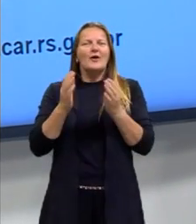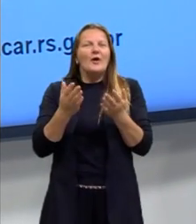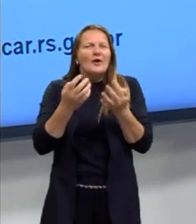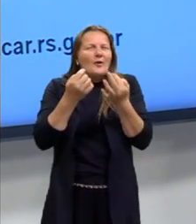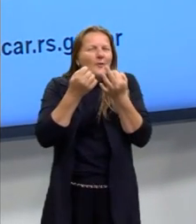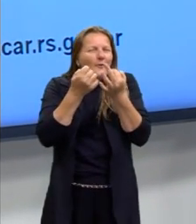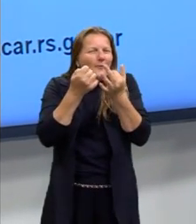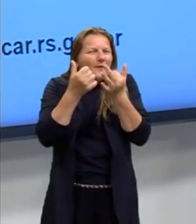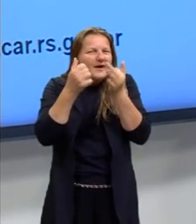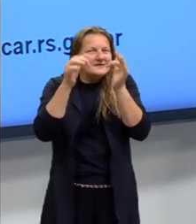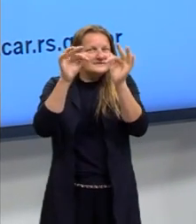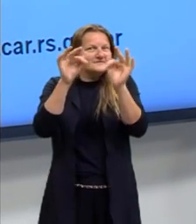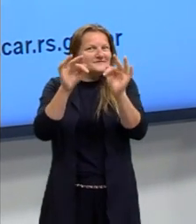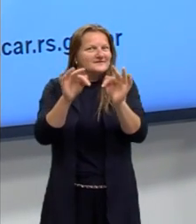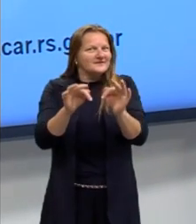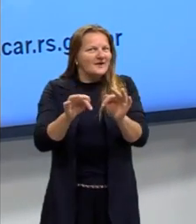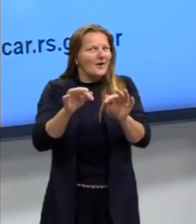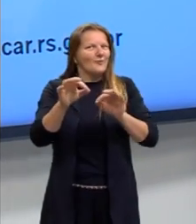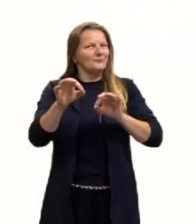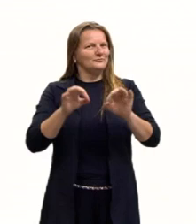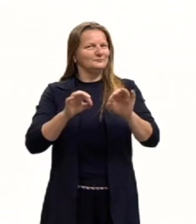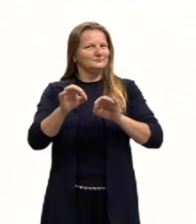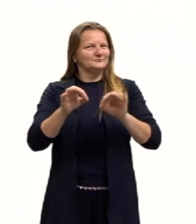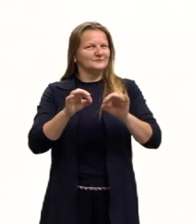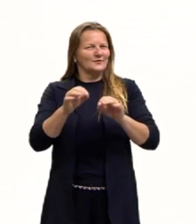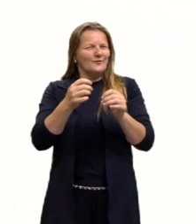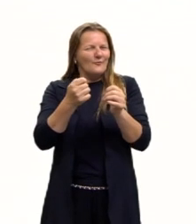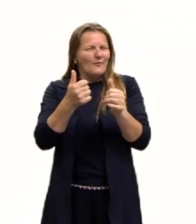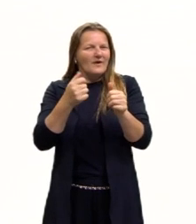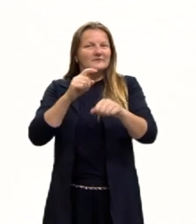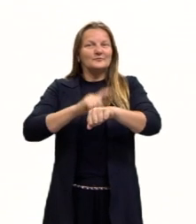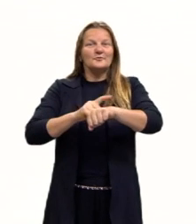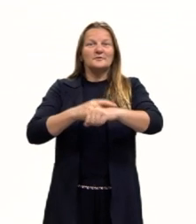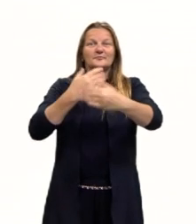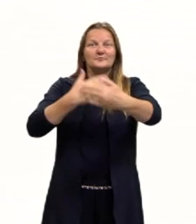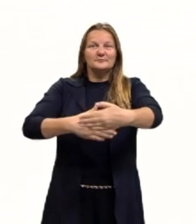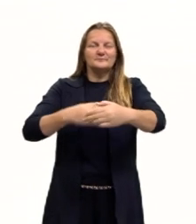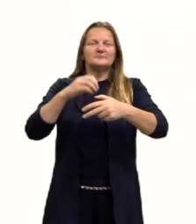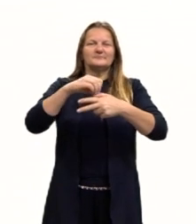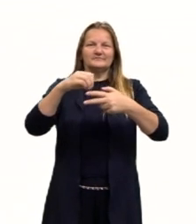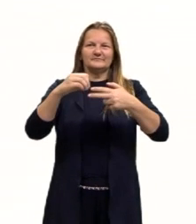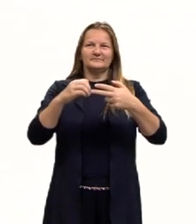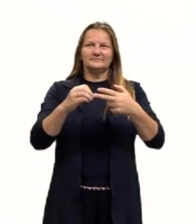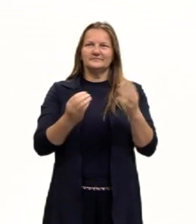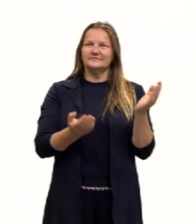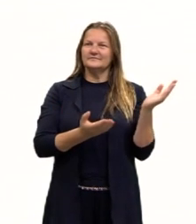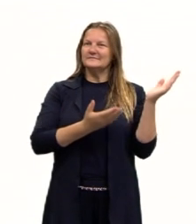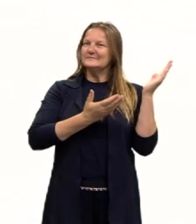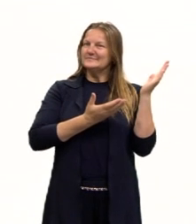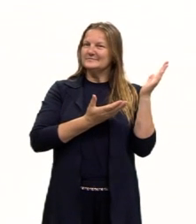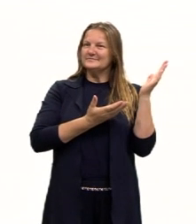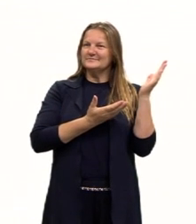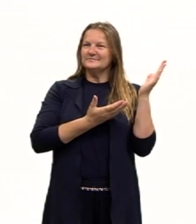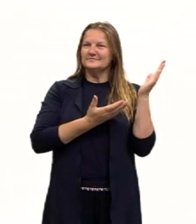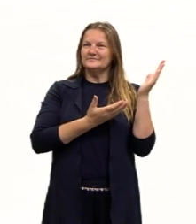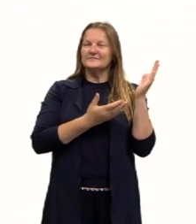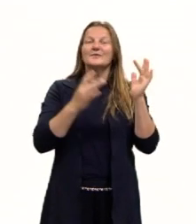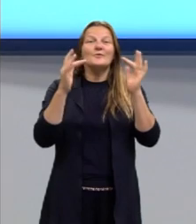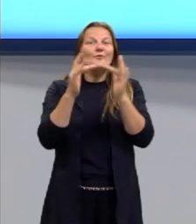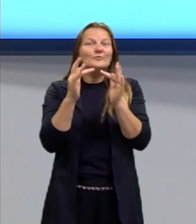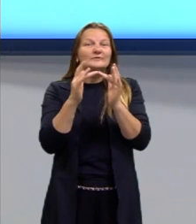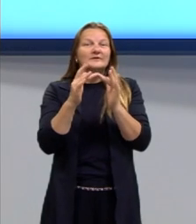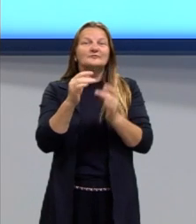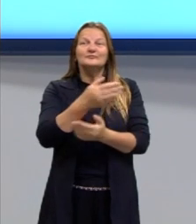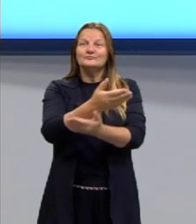aí nessa reta final, quase chegando às provas do Enem. Eu vou deixar aqui para vocês os contatos,